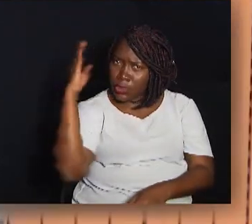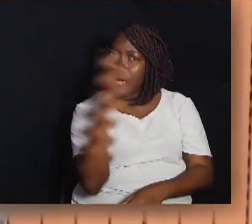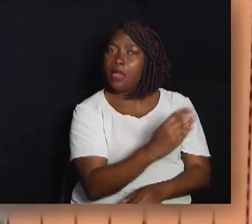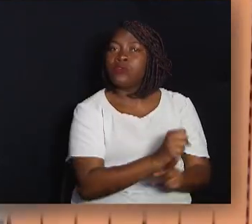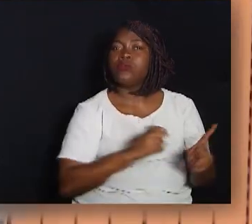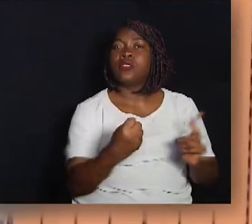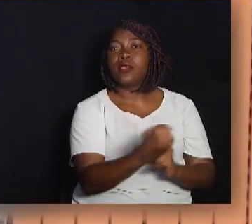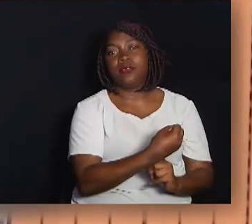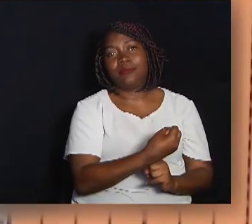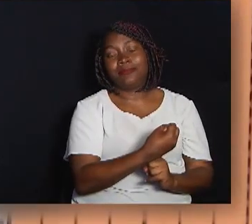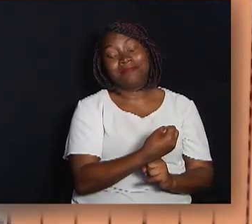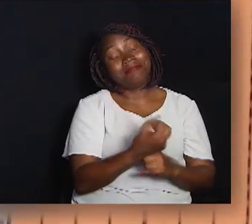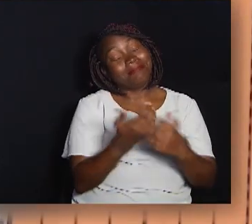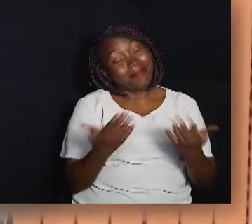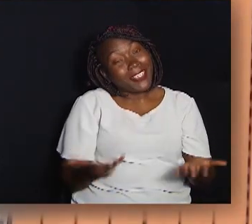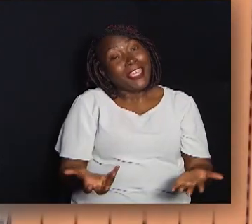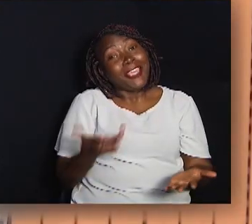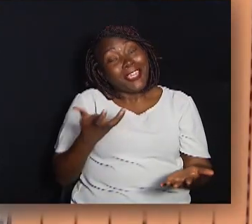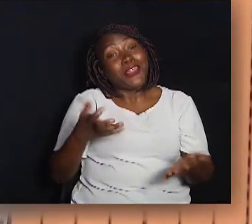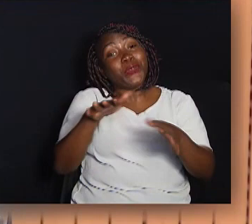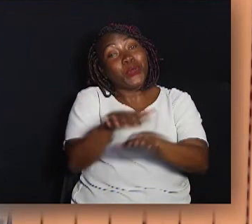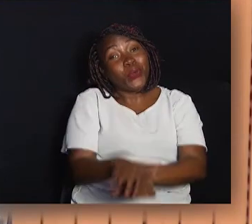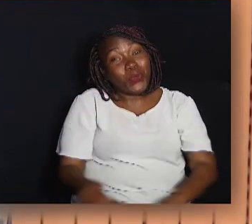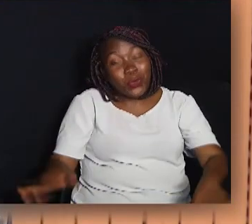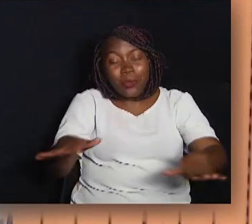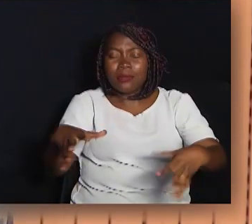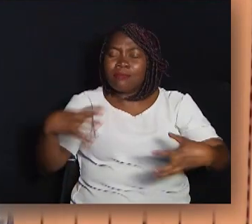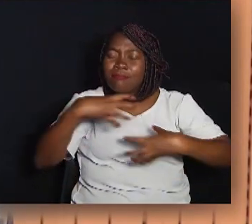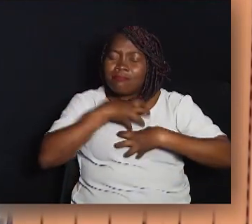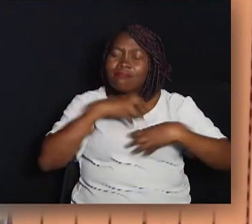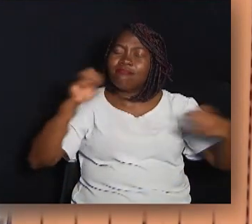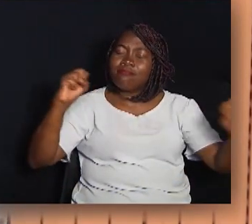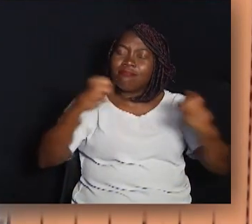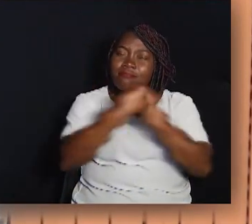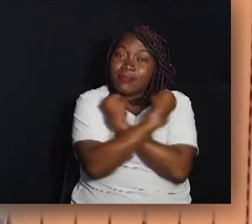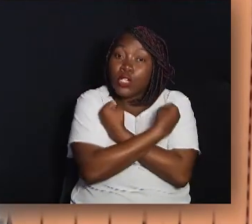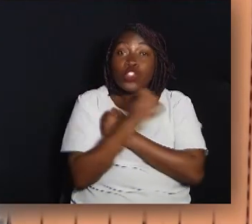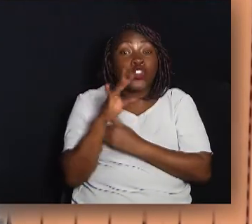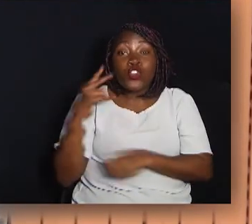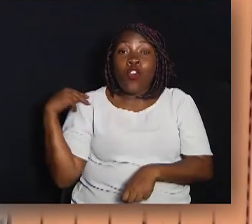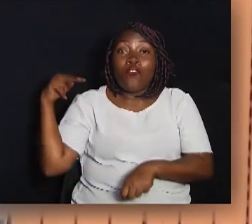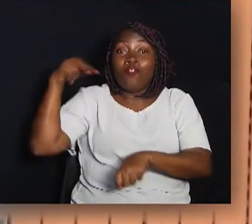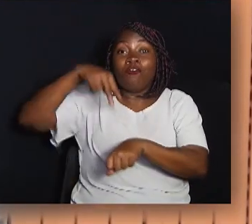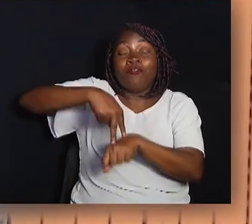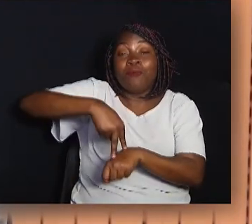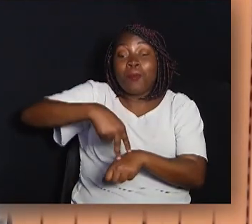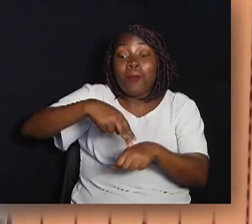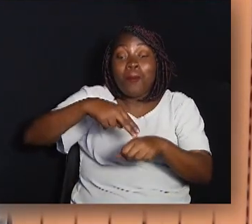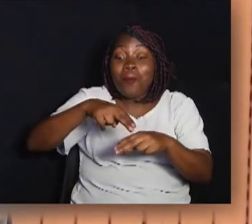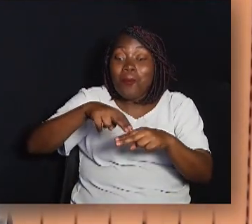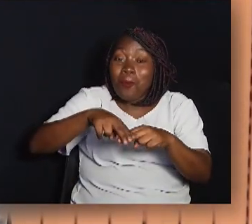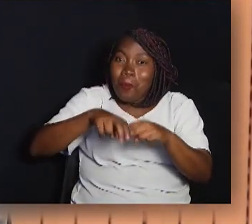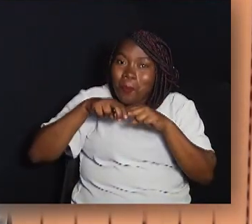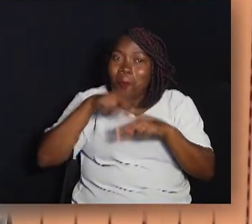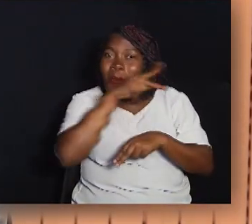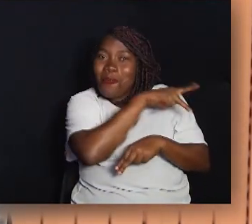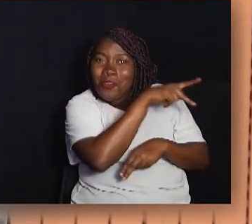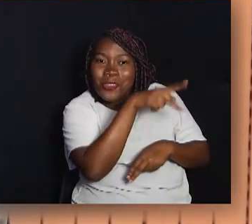Então quero que todos se sintam abraçados Eu só vim aqui hoje porque o professor Alberto